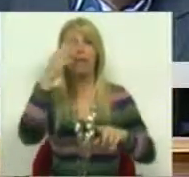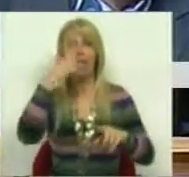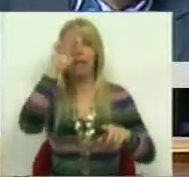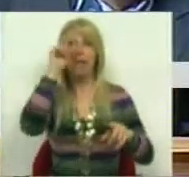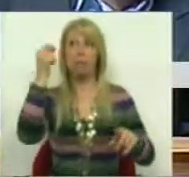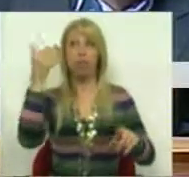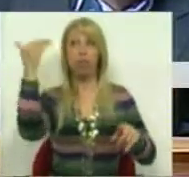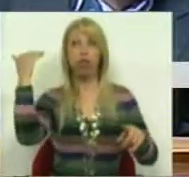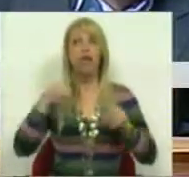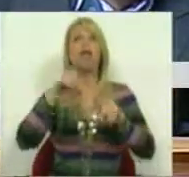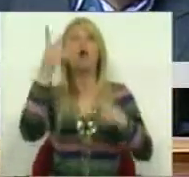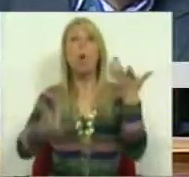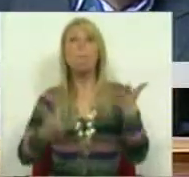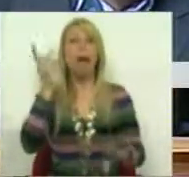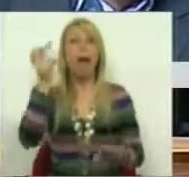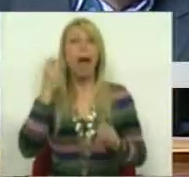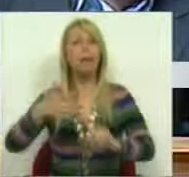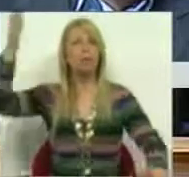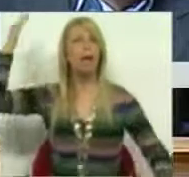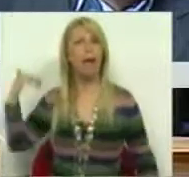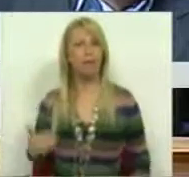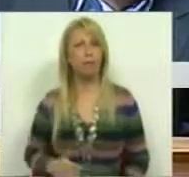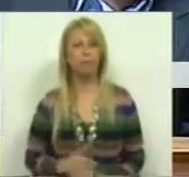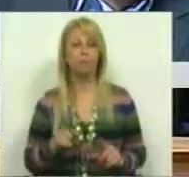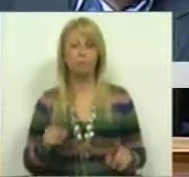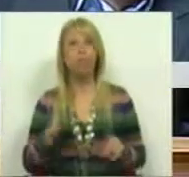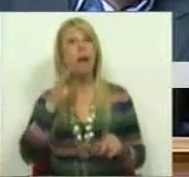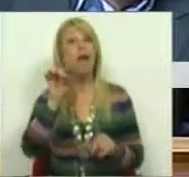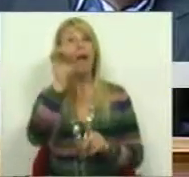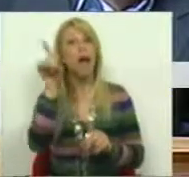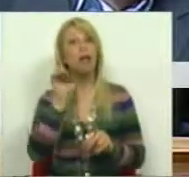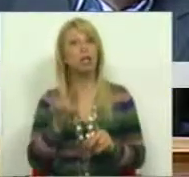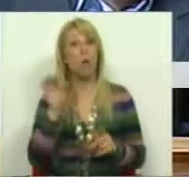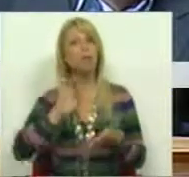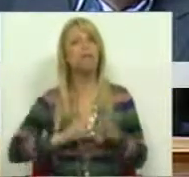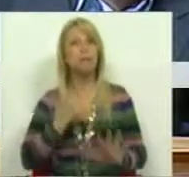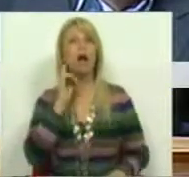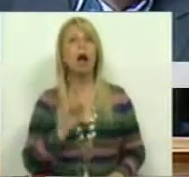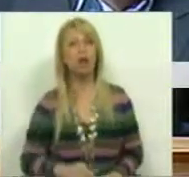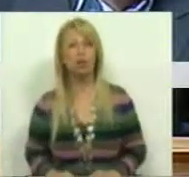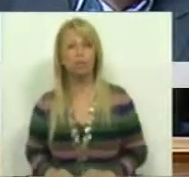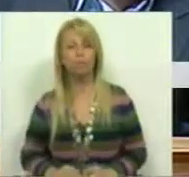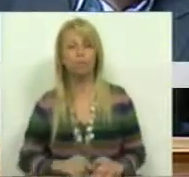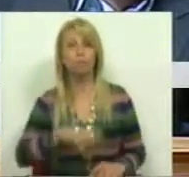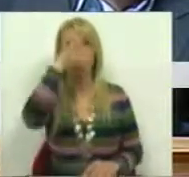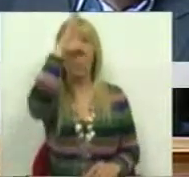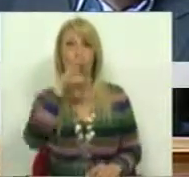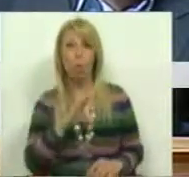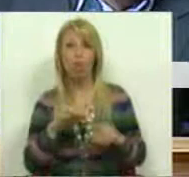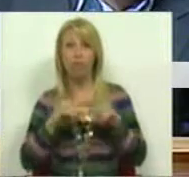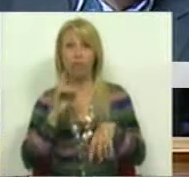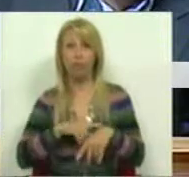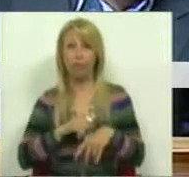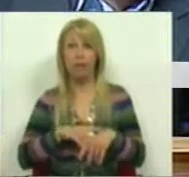e nos anos anteriores. E a questão de fundo é esta. O Governo durante seis semanas